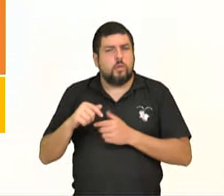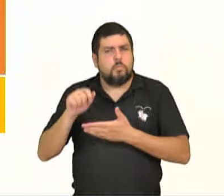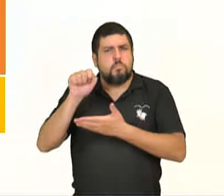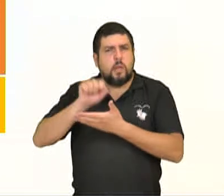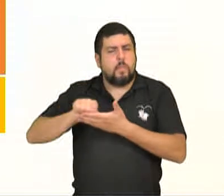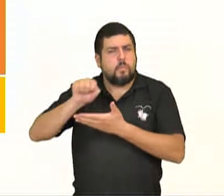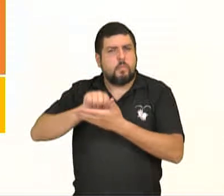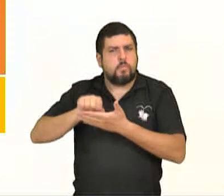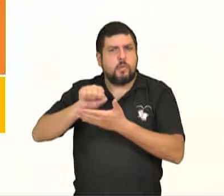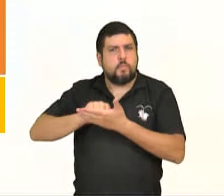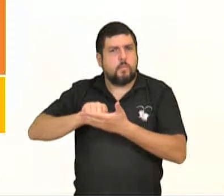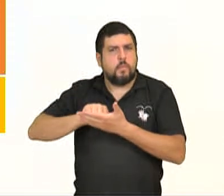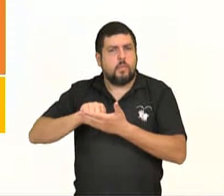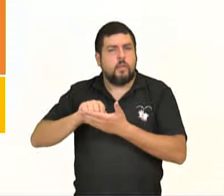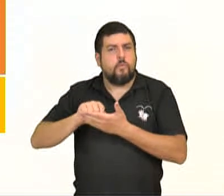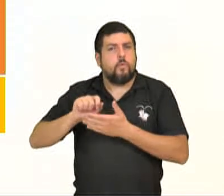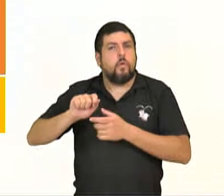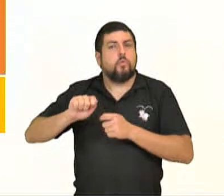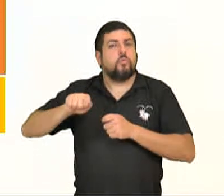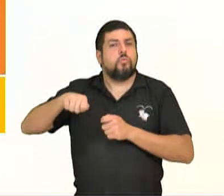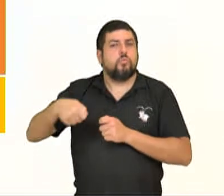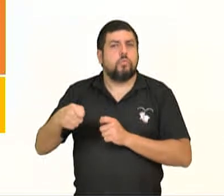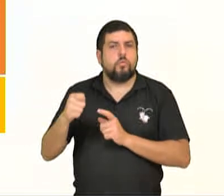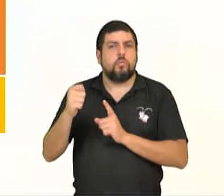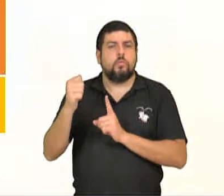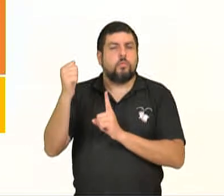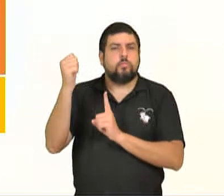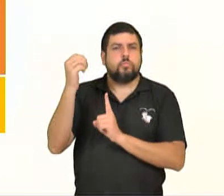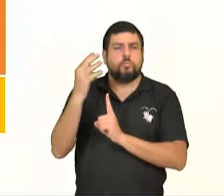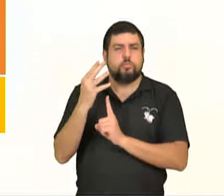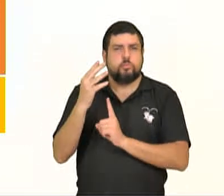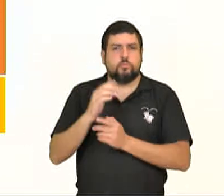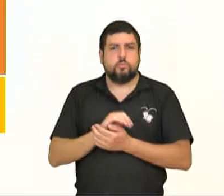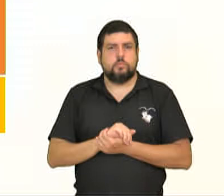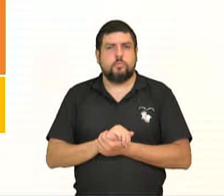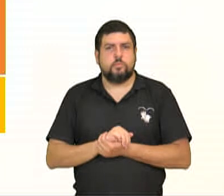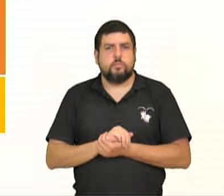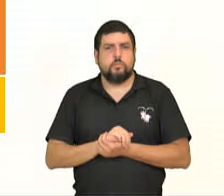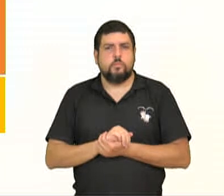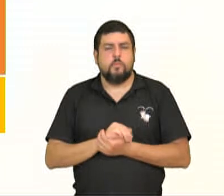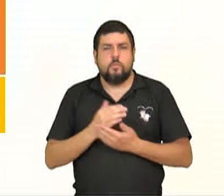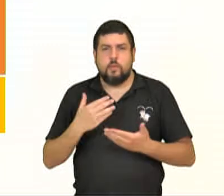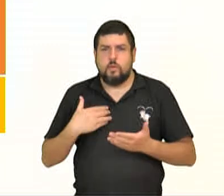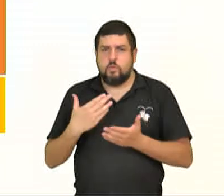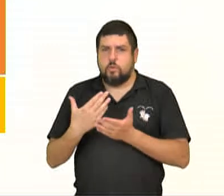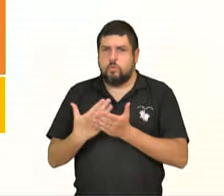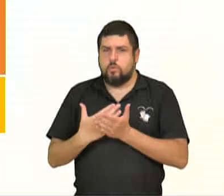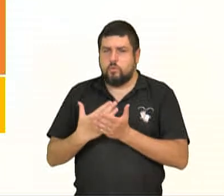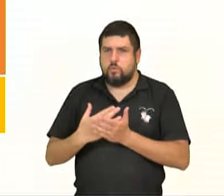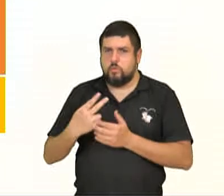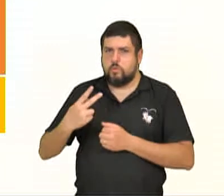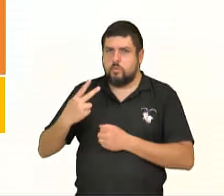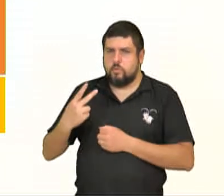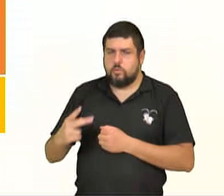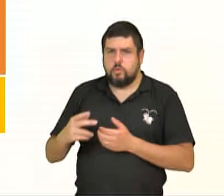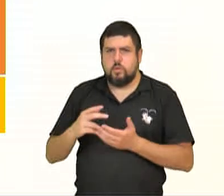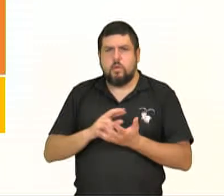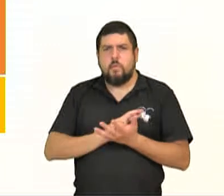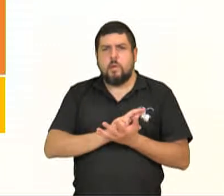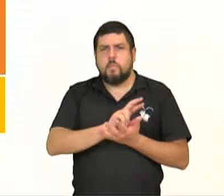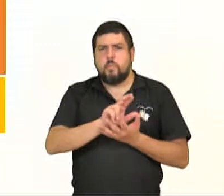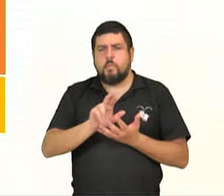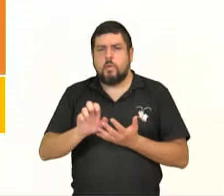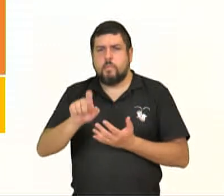parte da sua obra está centrada nesse ideal iluminista da razão